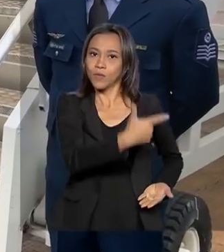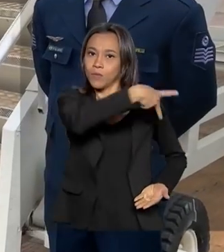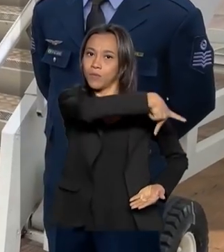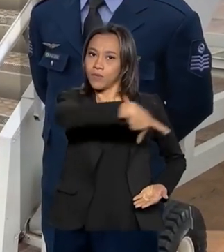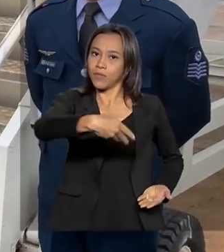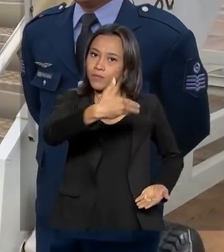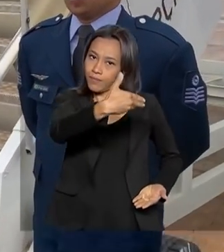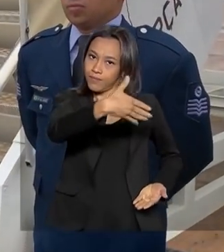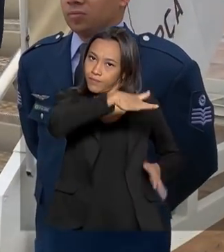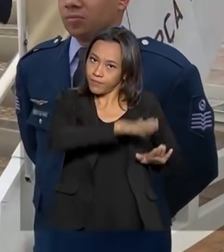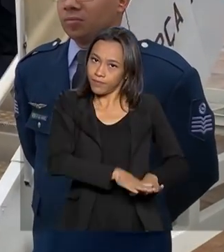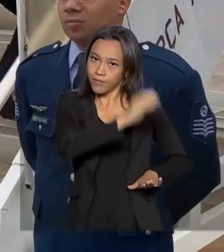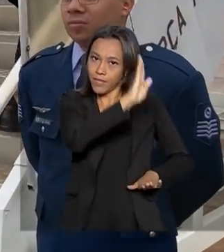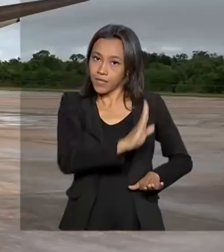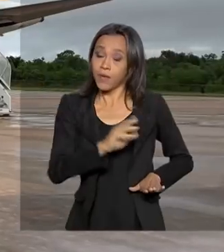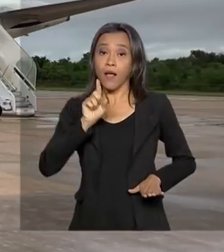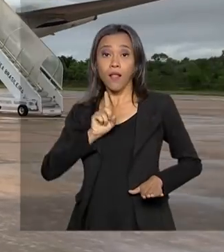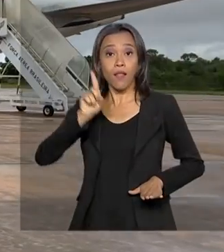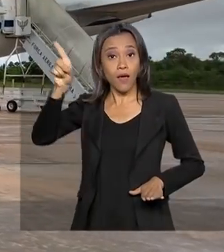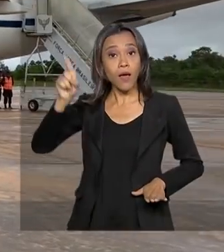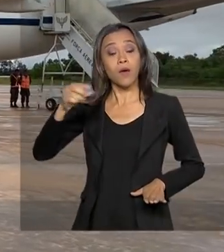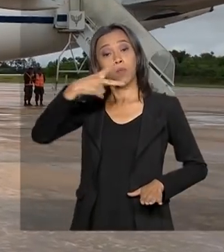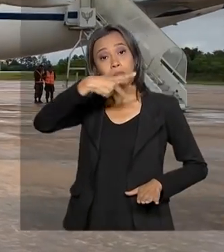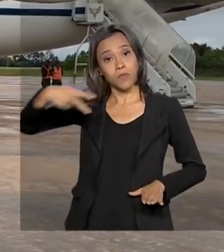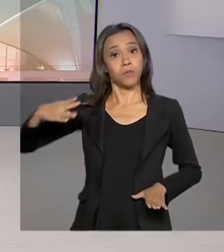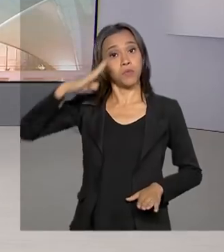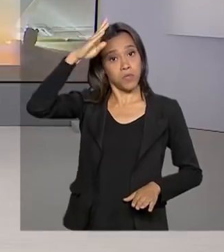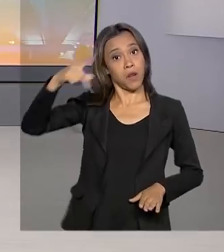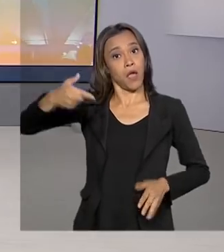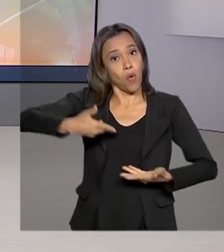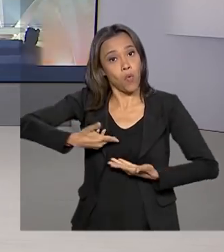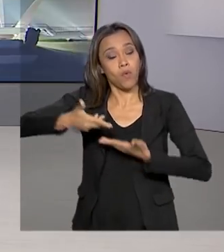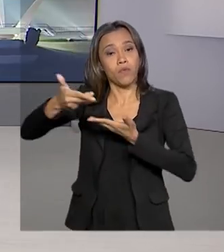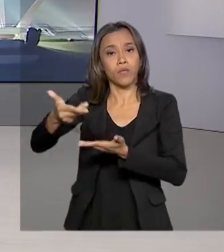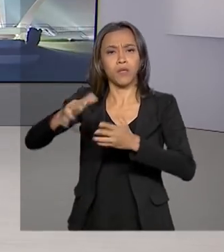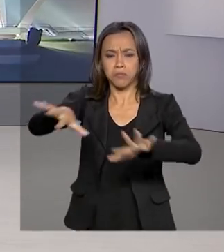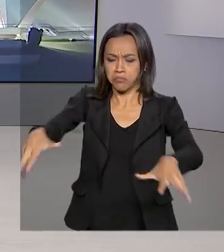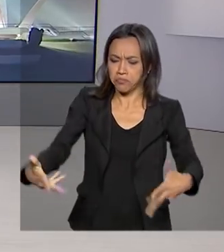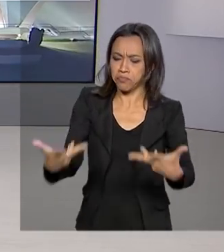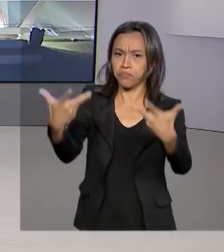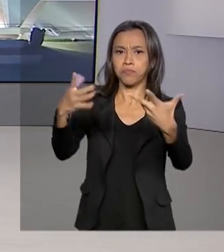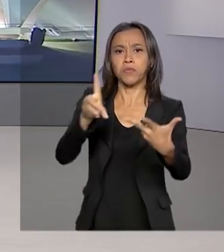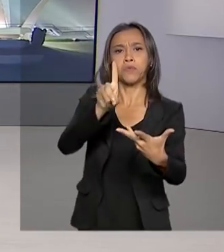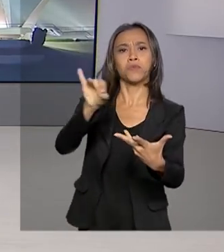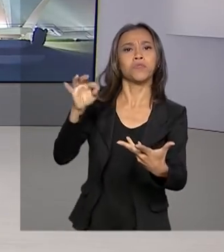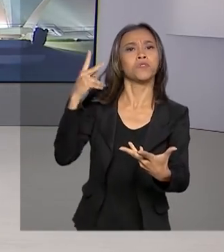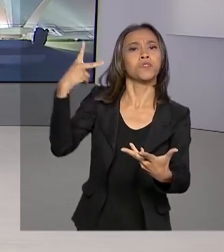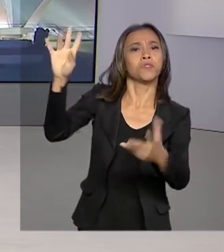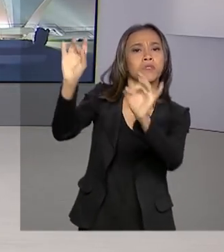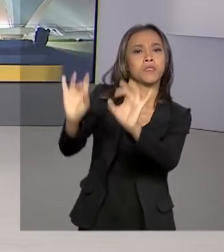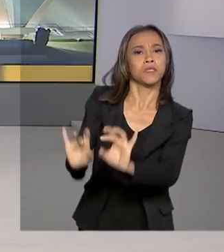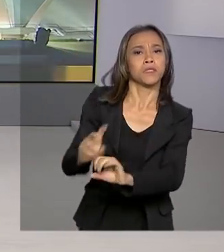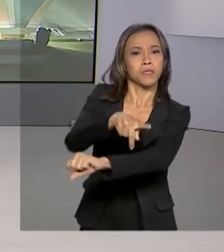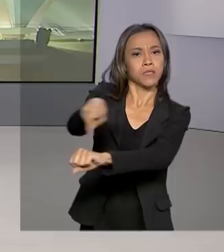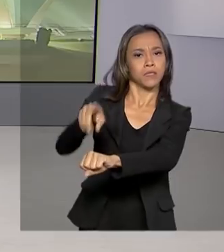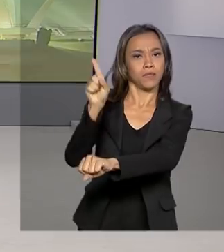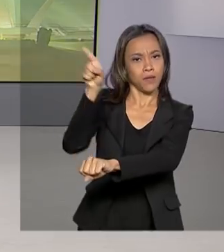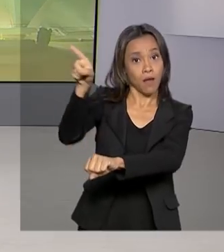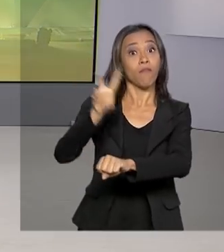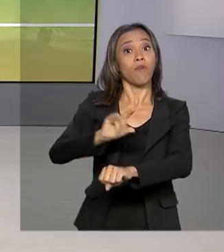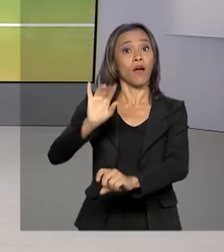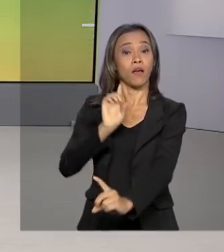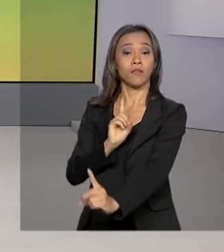presidente Jair Bolsonaro é um dos convidados de honra nas comemorações do Dia da República. Ele deve também se encontrar com o primeiro